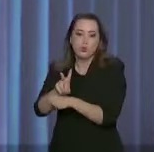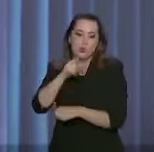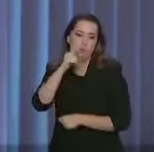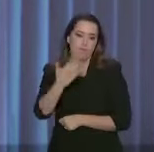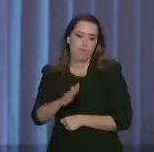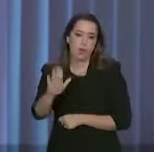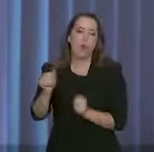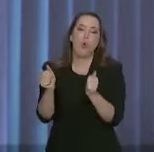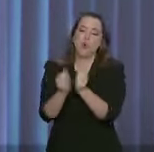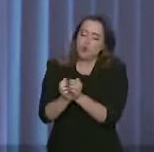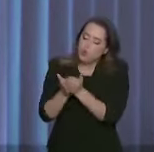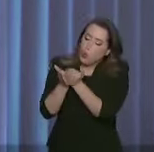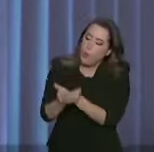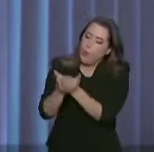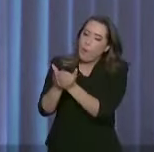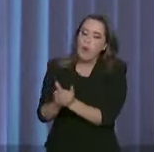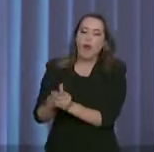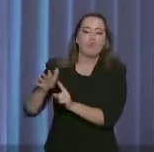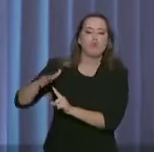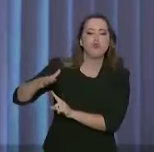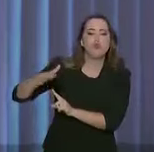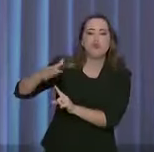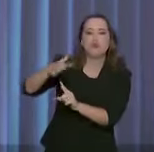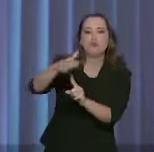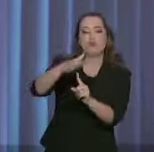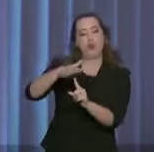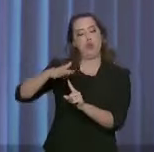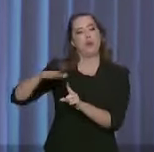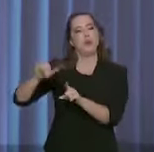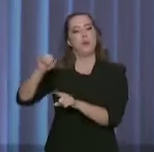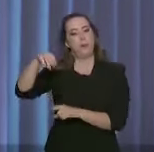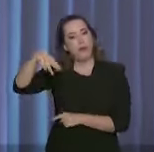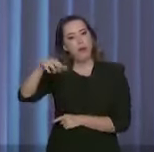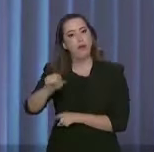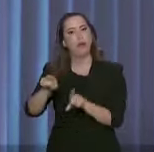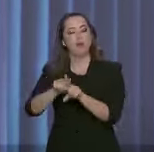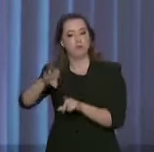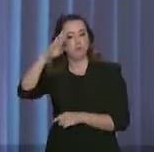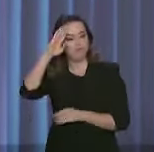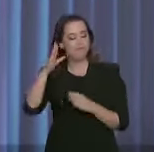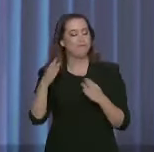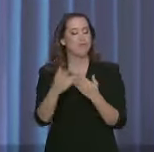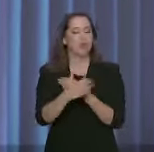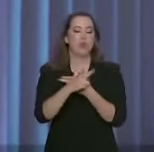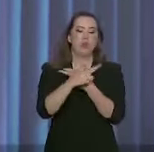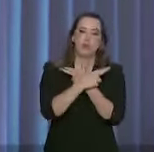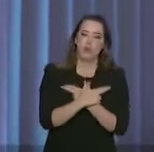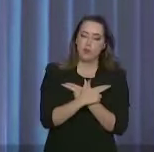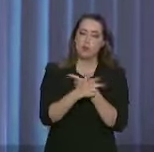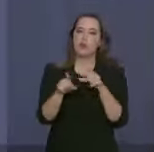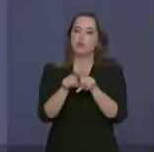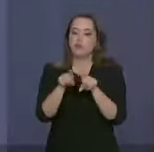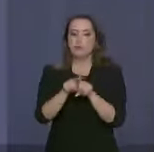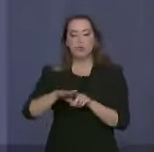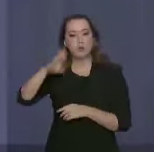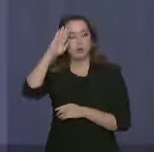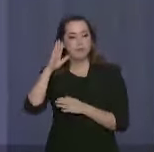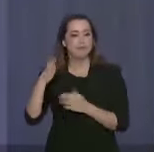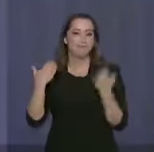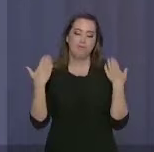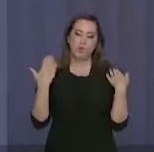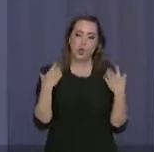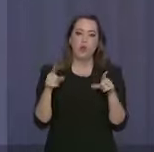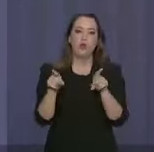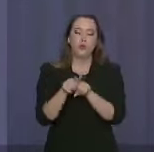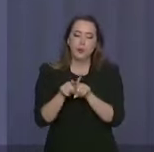embarcações, sobrevoos diários de helicópteros do IBAMA, da Força Aérea, da Marinha, juntamente com aviões radar. Apesar desse